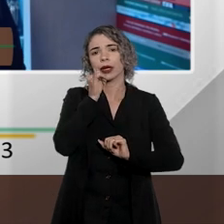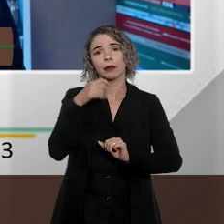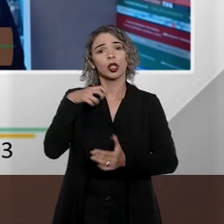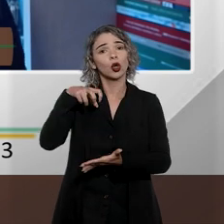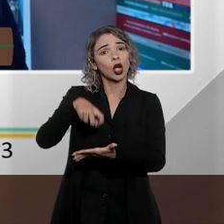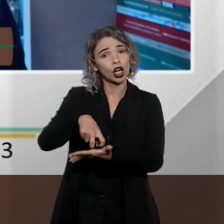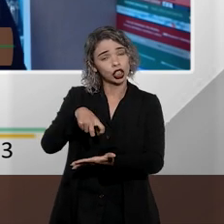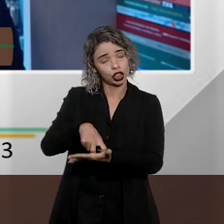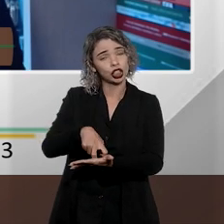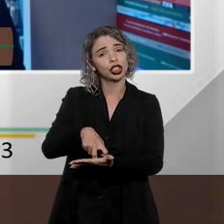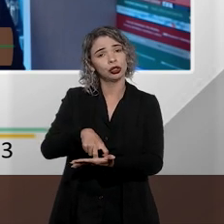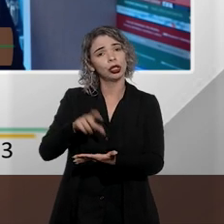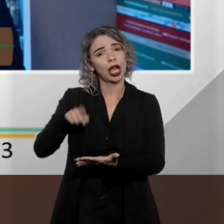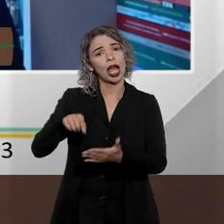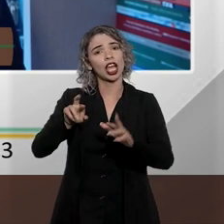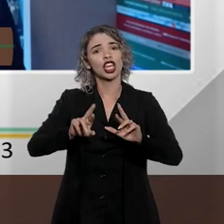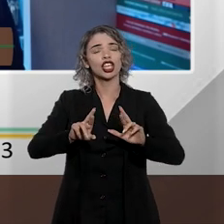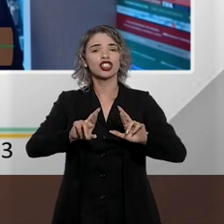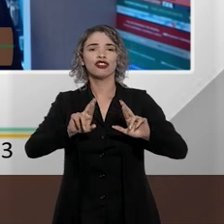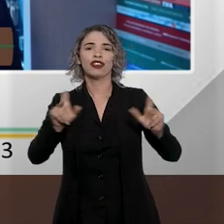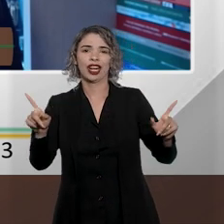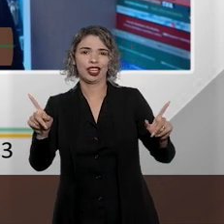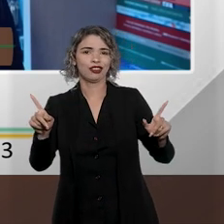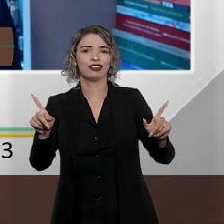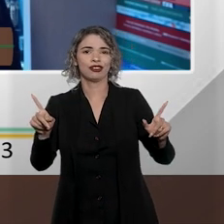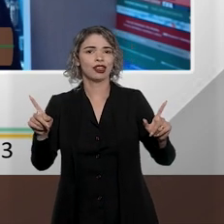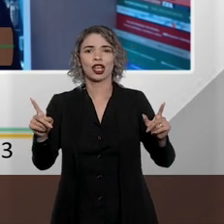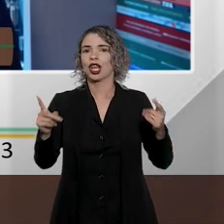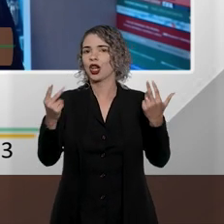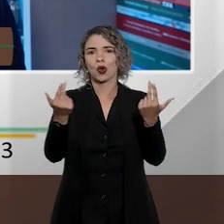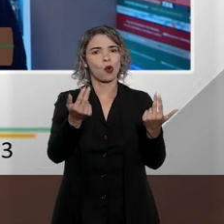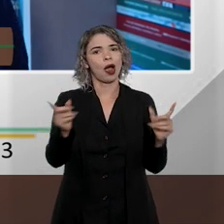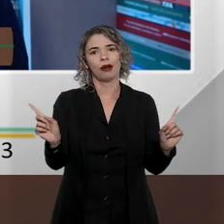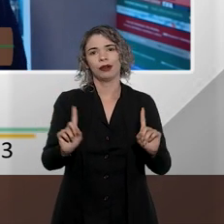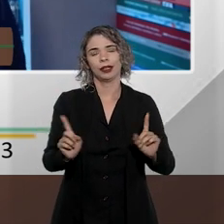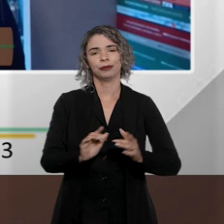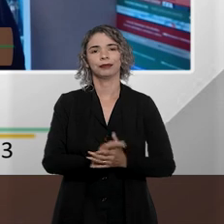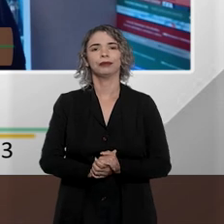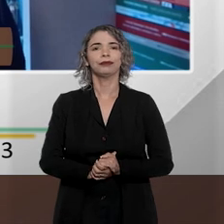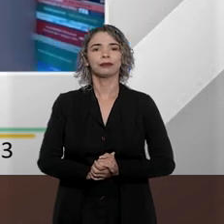a pena, que também não eram apenas semelhantes nos dois diplomas.